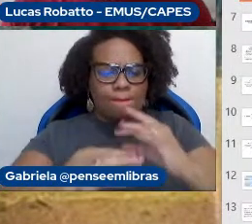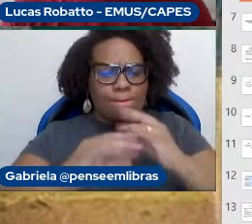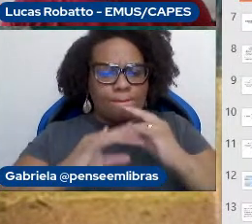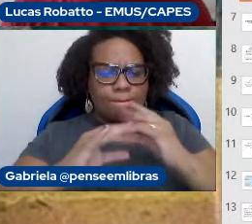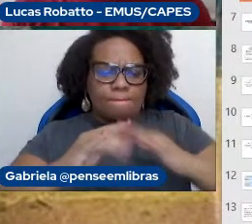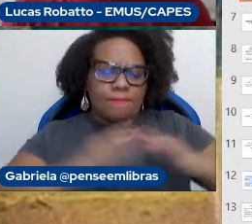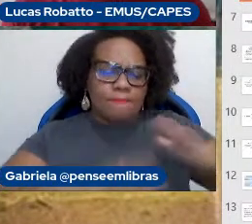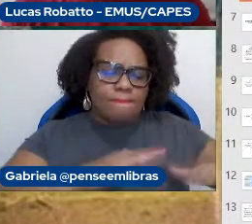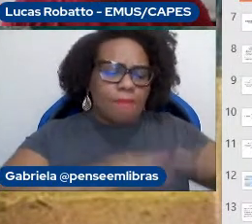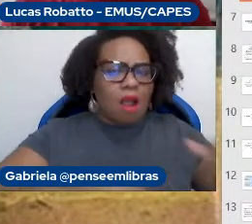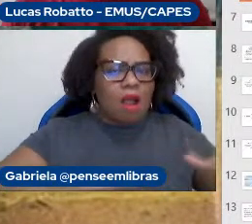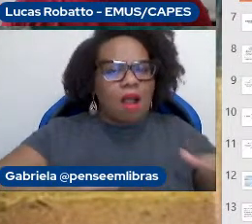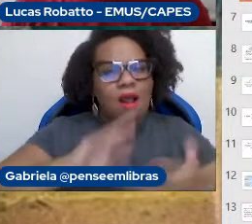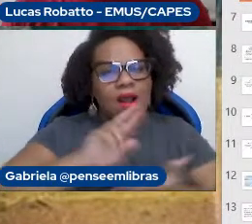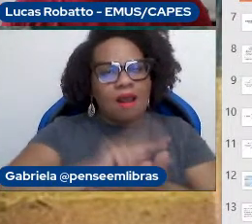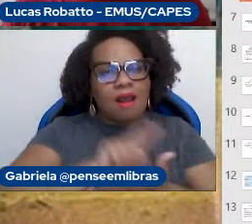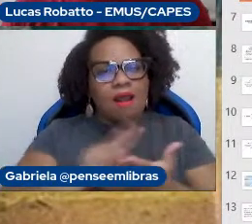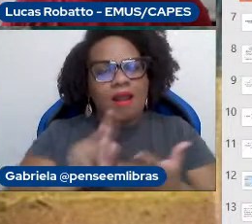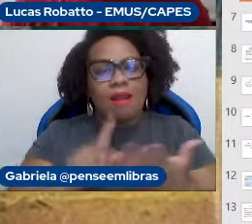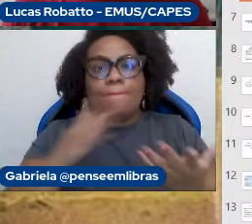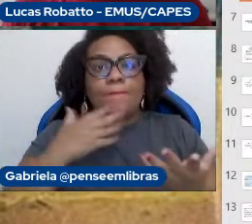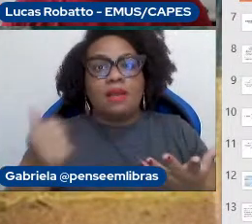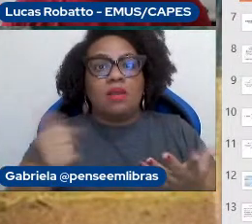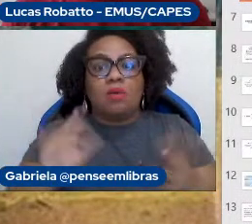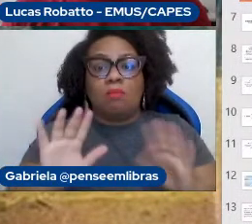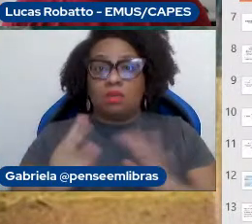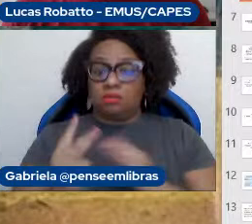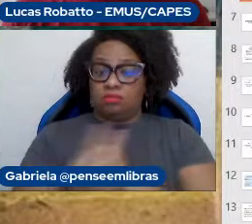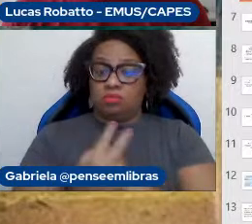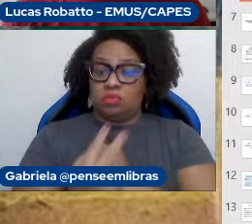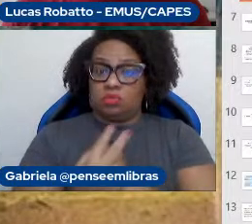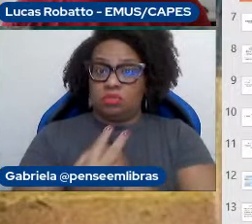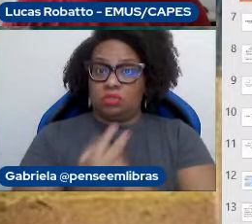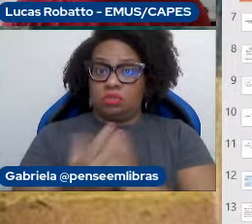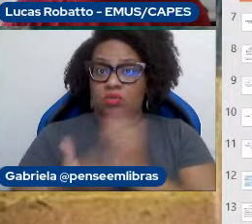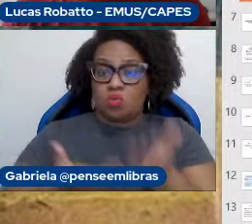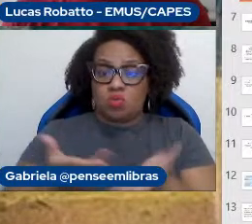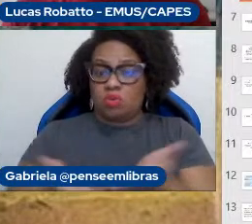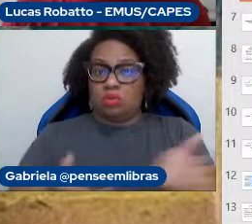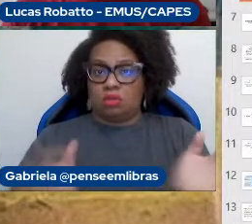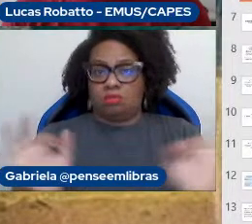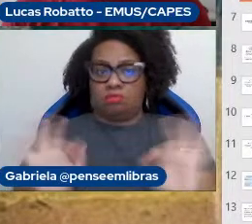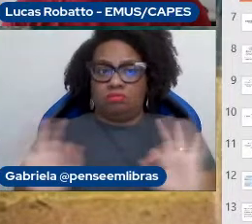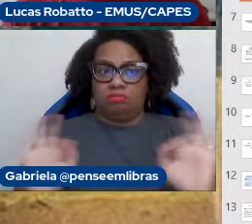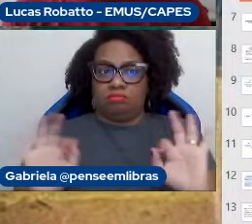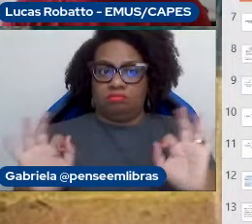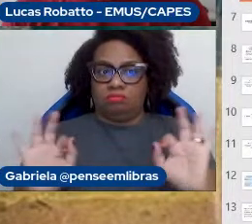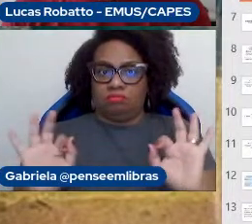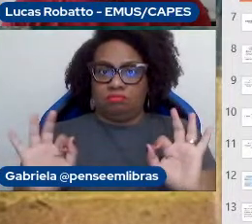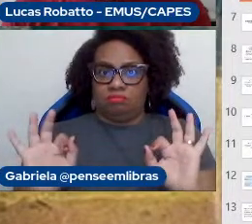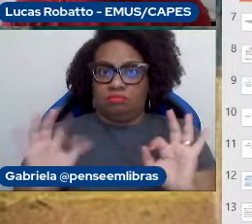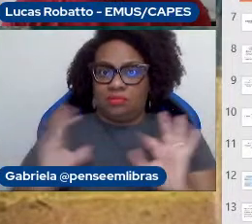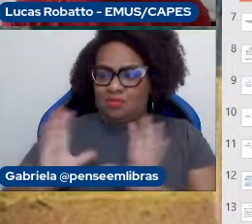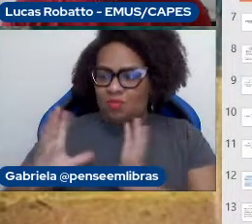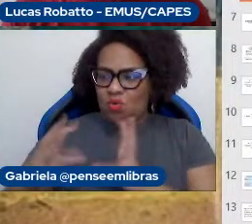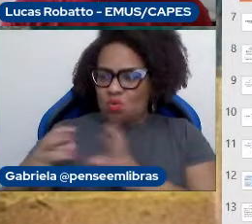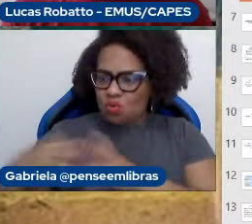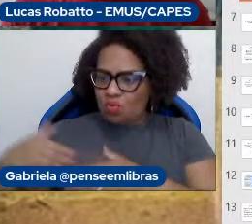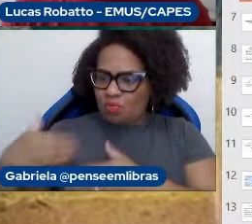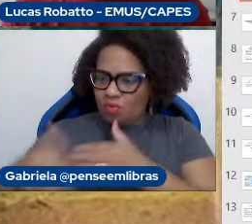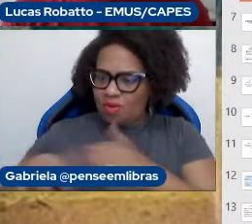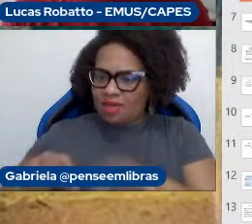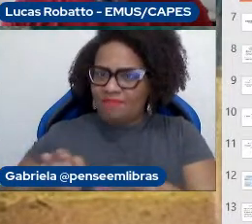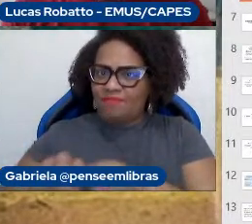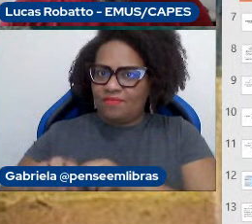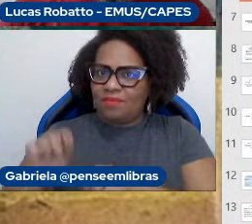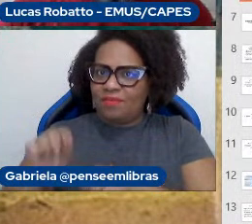e sem nenhum cuidado com a proteção. Então, a minha geração de músicos foi formada nesse momento. Instrumentos que são instrumentos mais